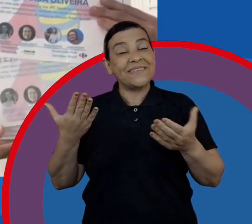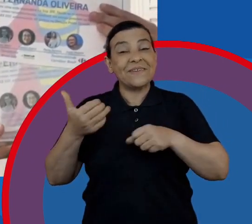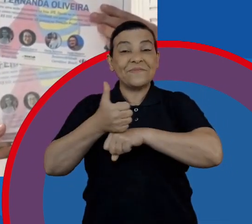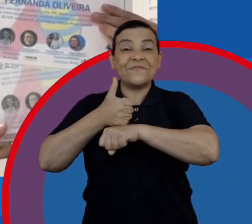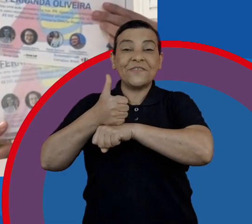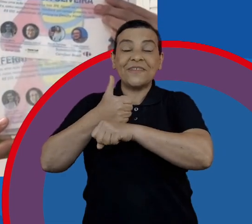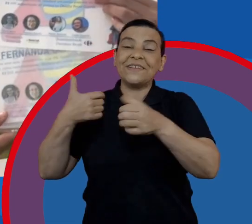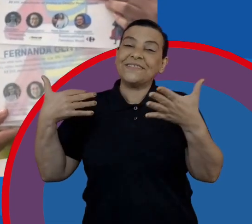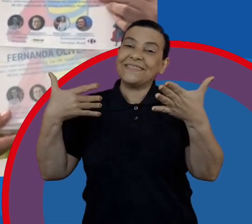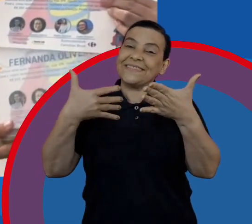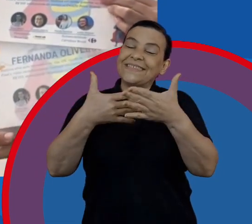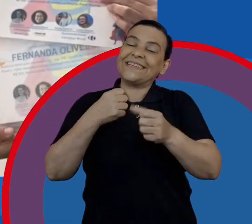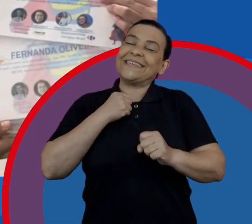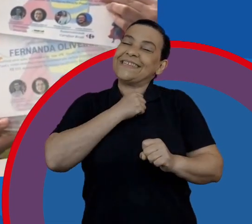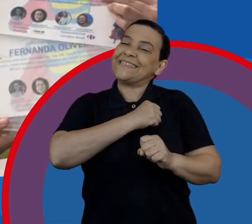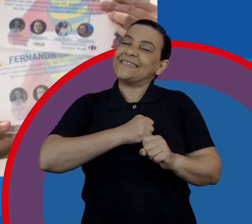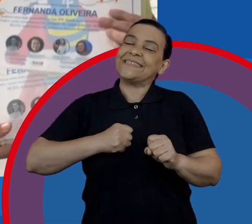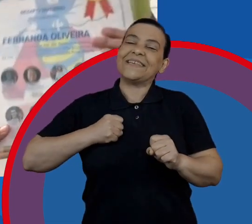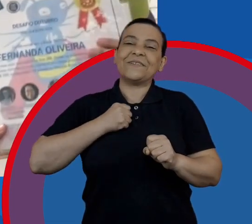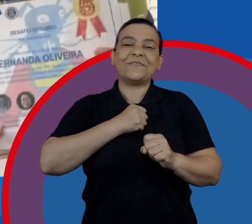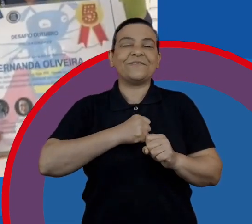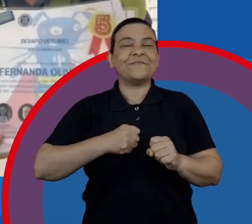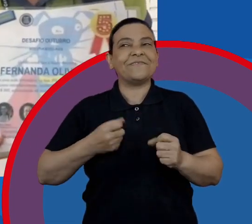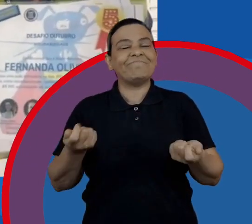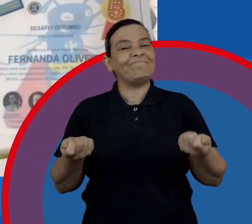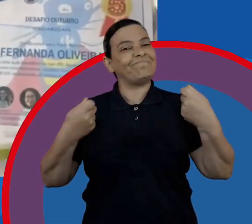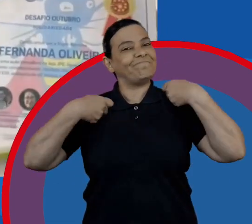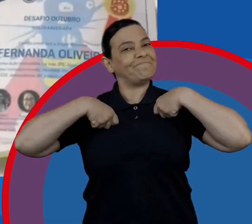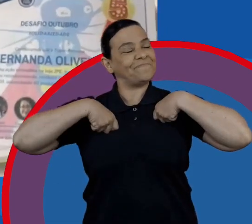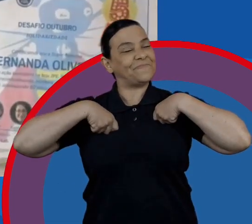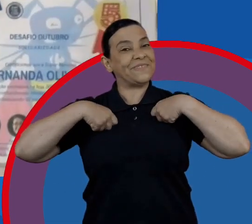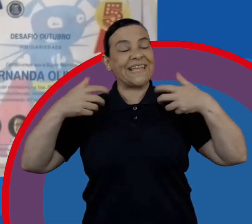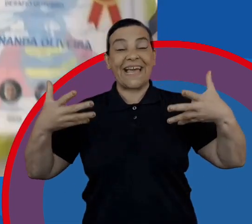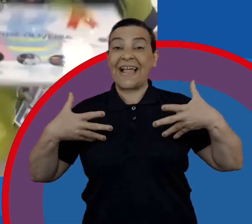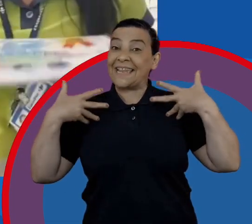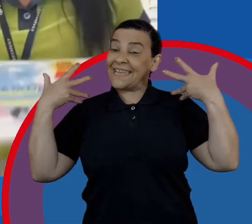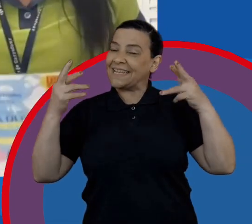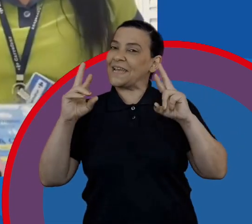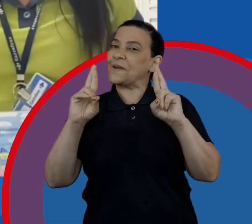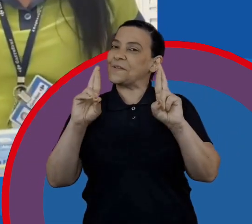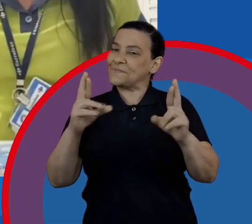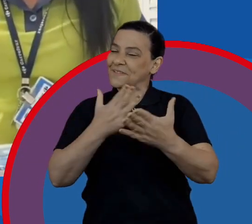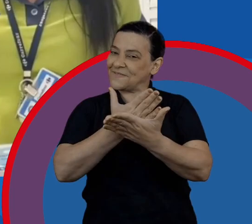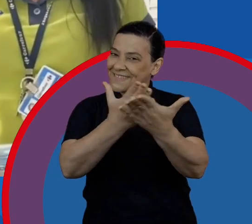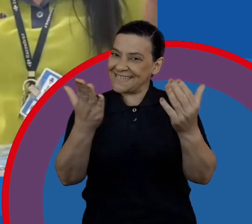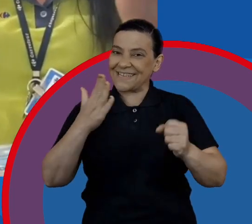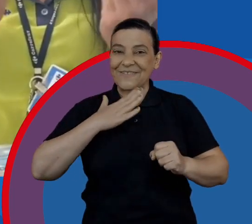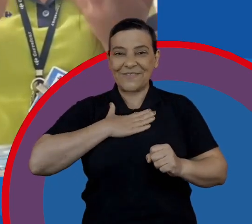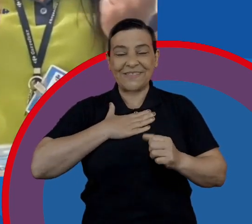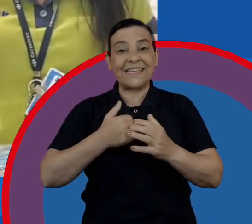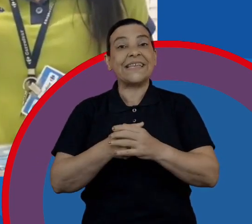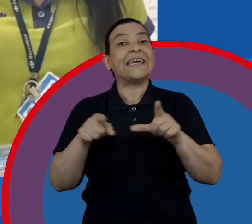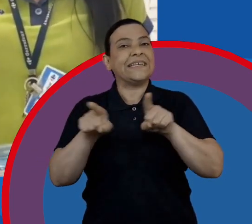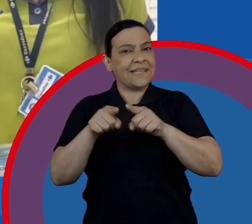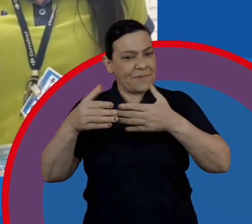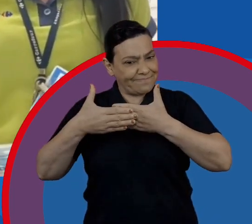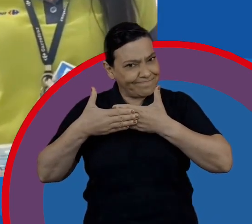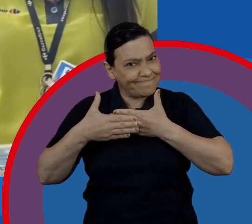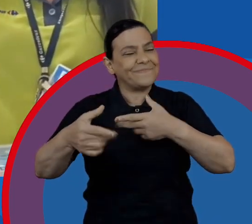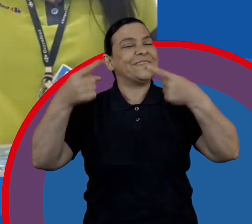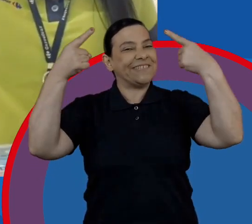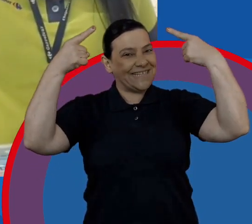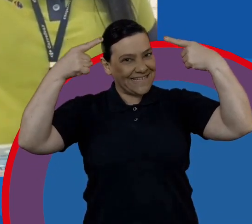muita saudade, gente. Isso aqui, para mim, é motivo de muita alegria. E eu espero que vocês tenham gostado. E que venham mais